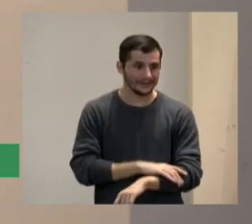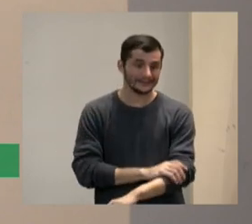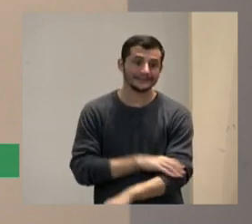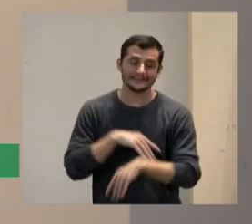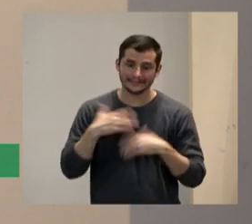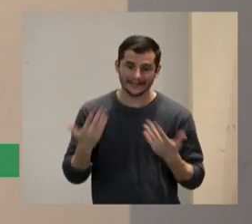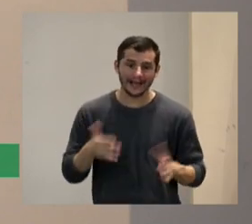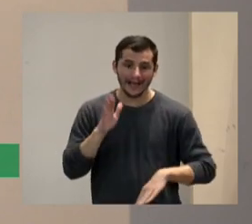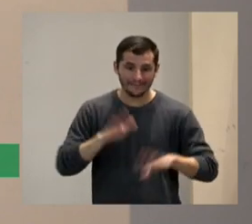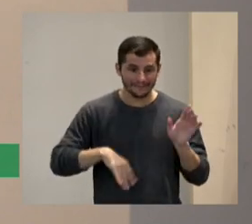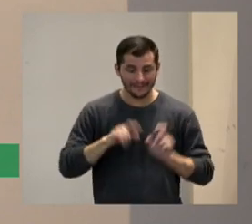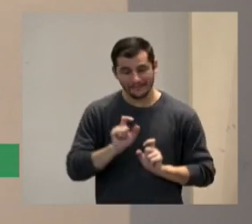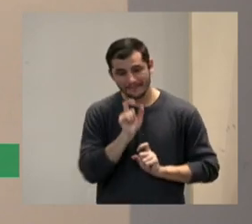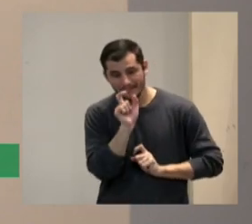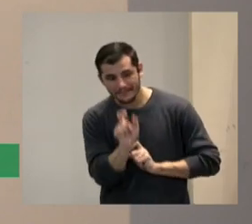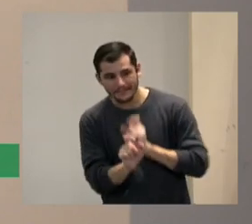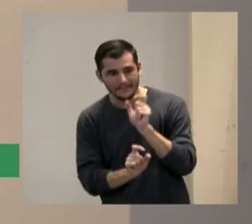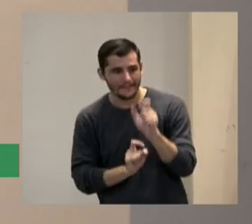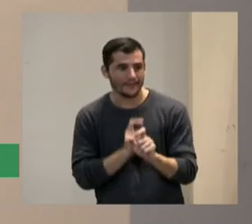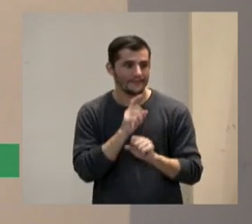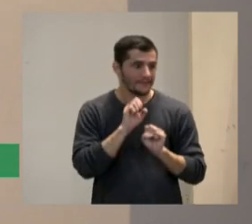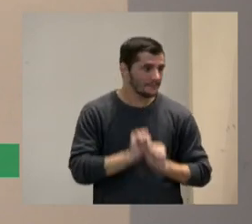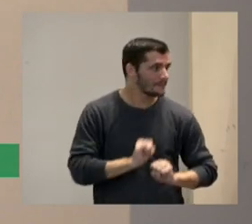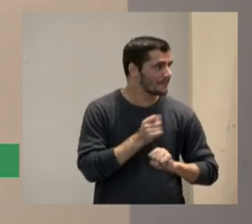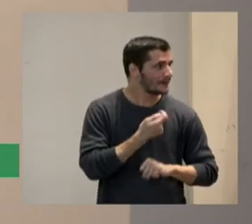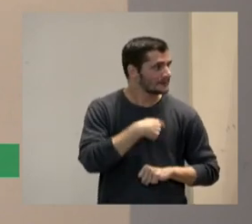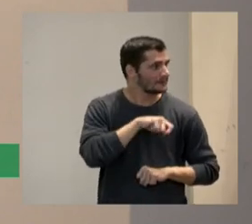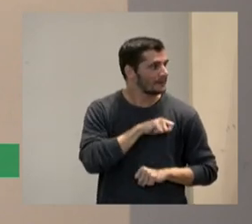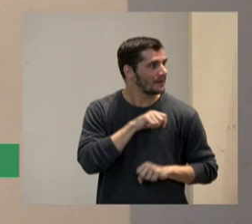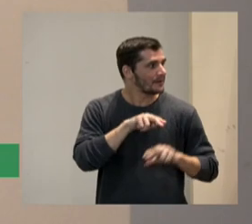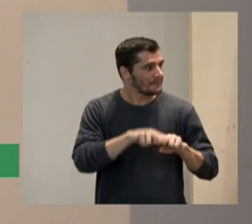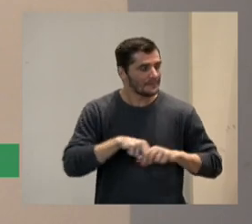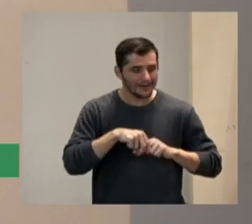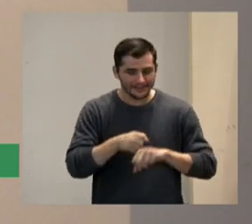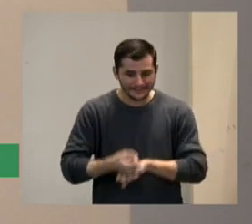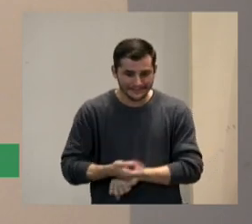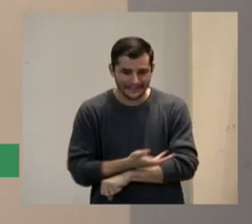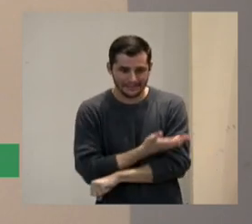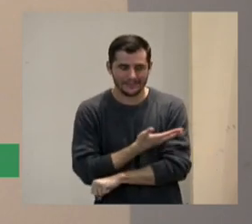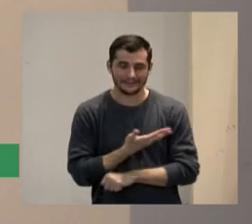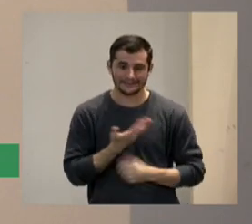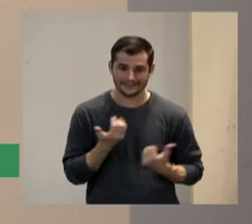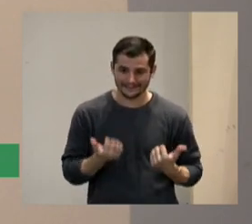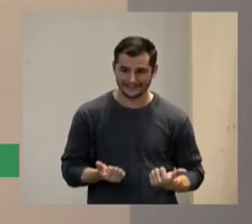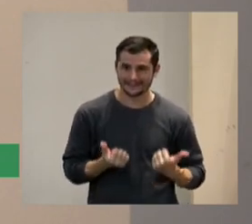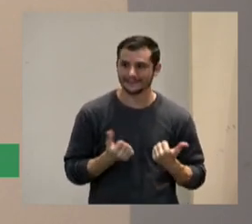alguma palavra poderia ir saindo aí por conta das emoções tá bom